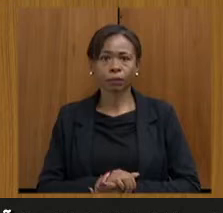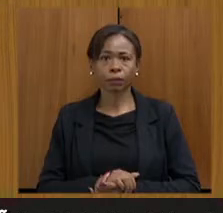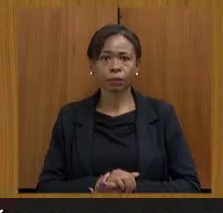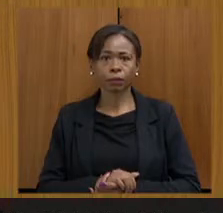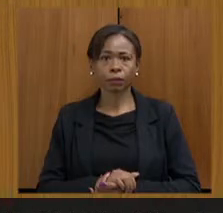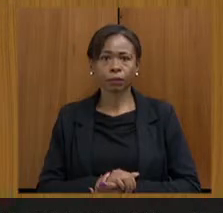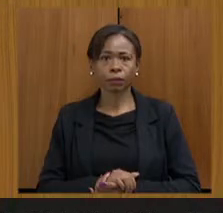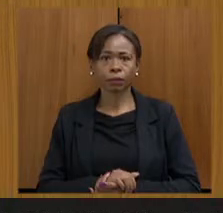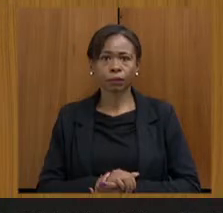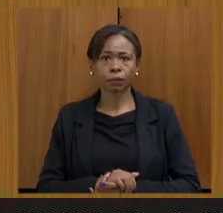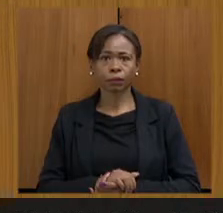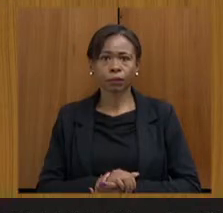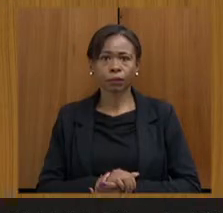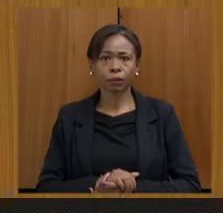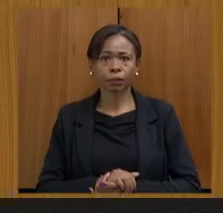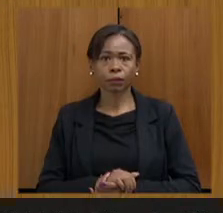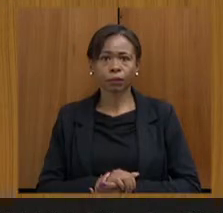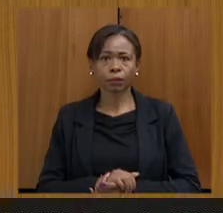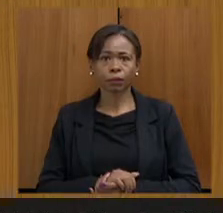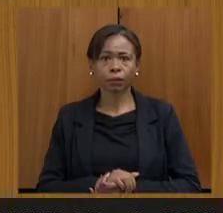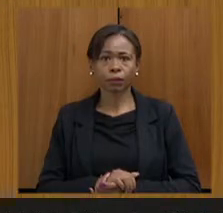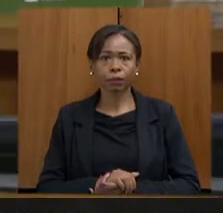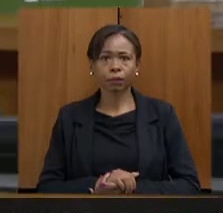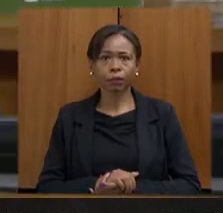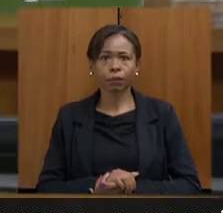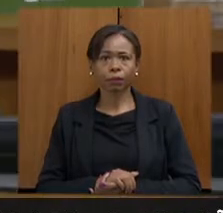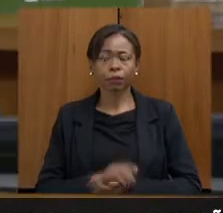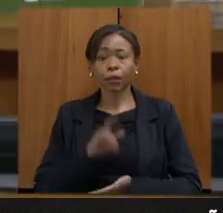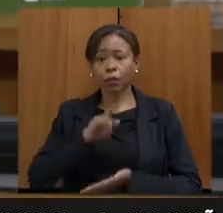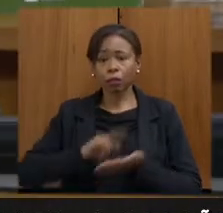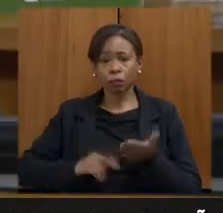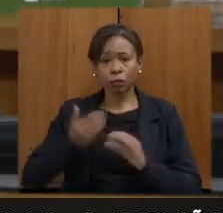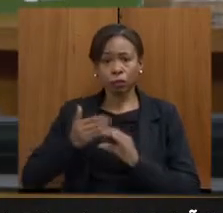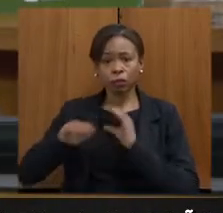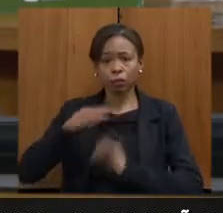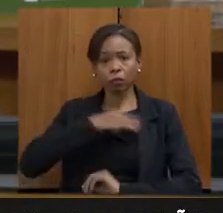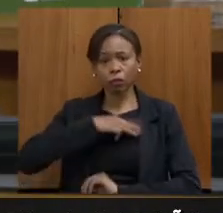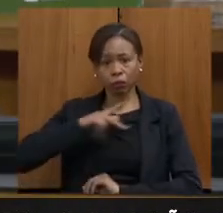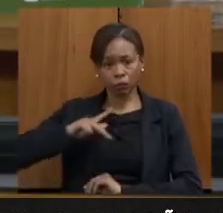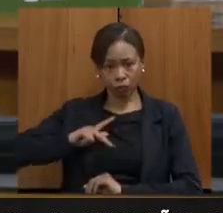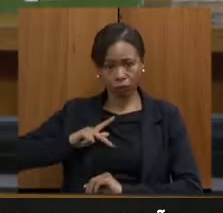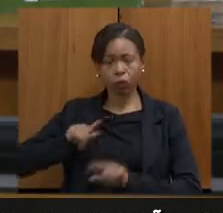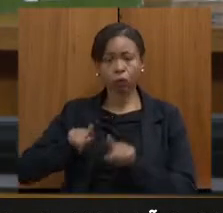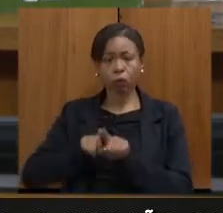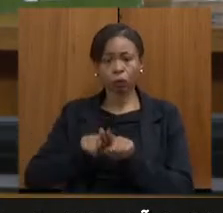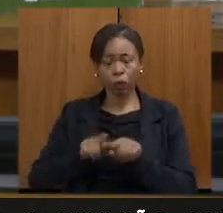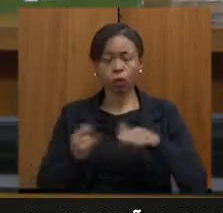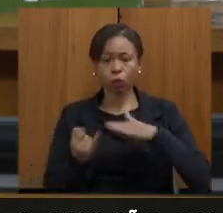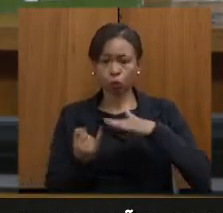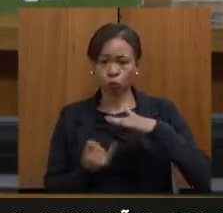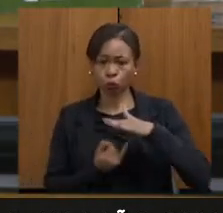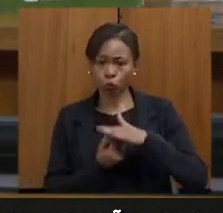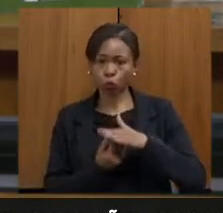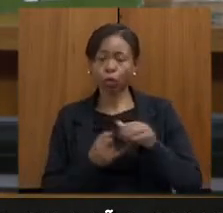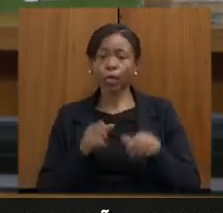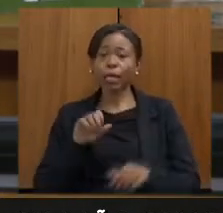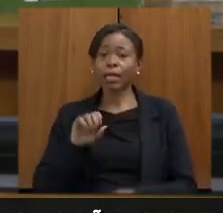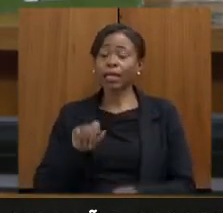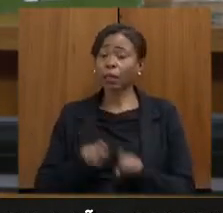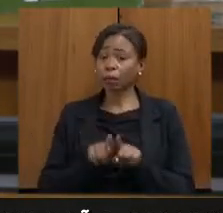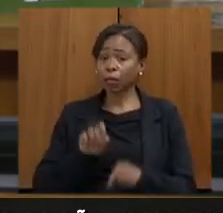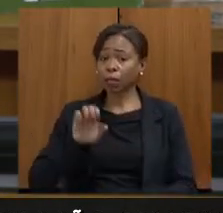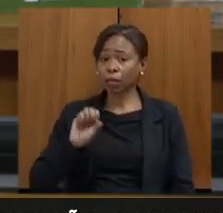enviado ao Ministério Público em notificação pelo Instituto e foi enviada também à SEMAD, o que